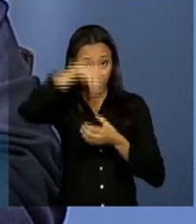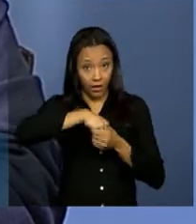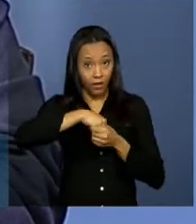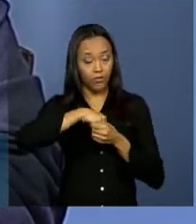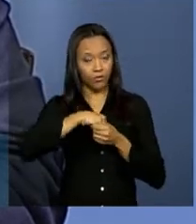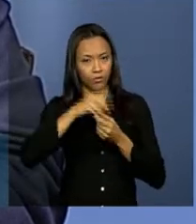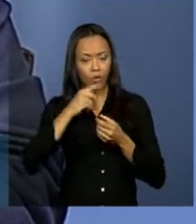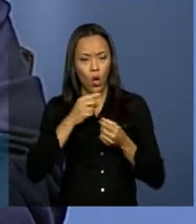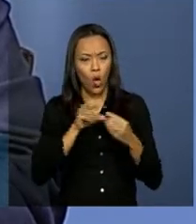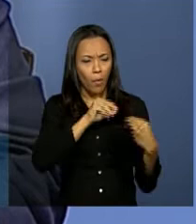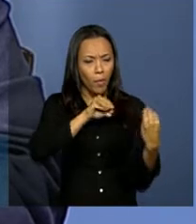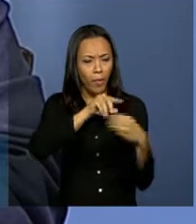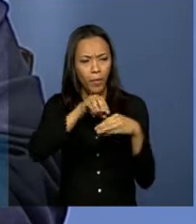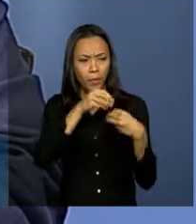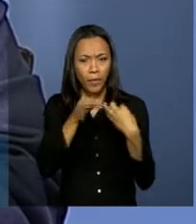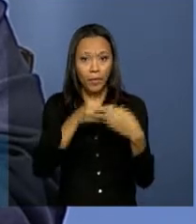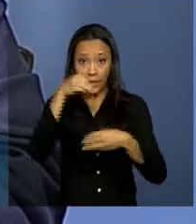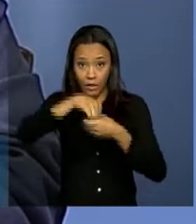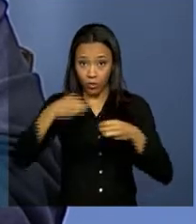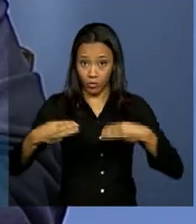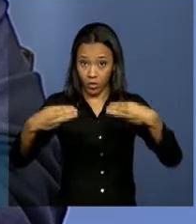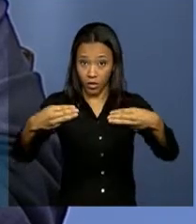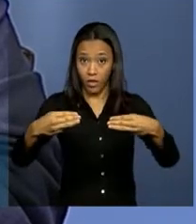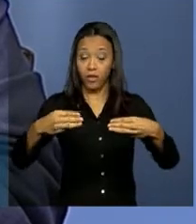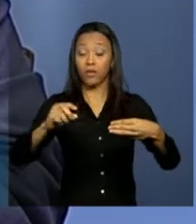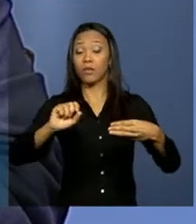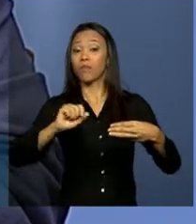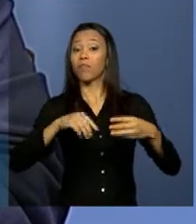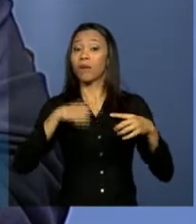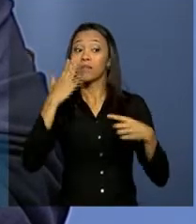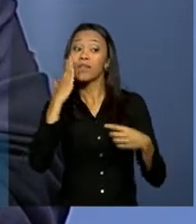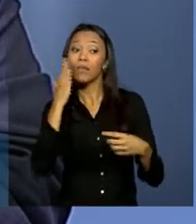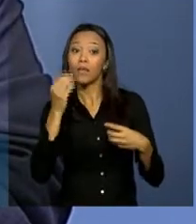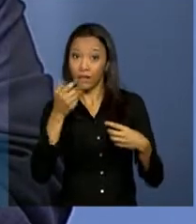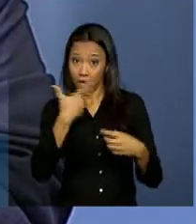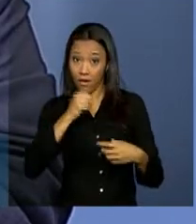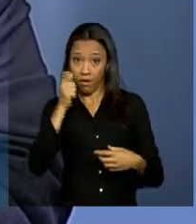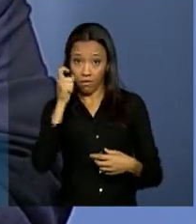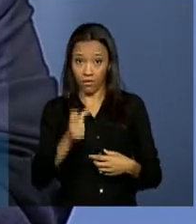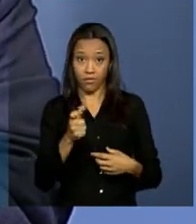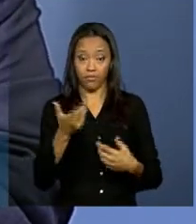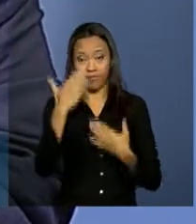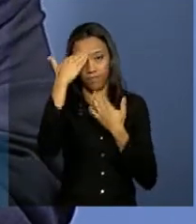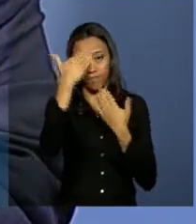e também com setores diretamente, setores privados diretamente interessados. Obrigado.